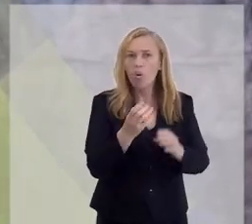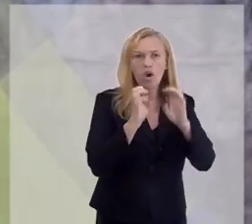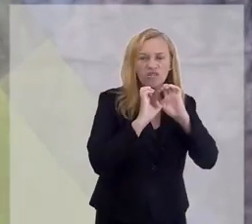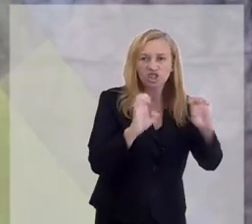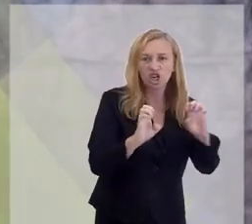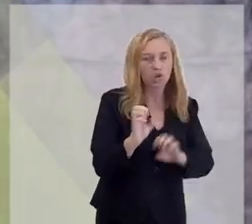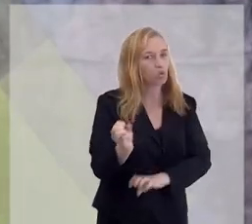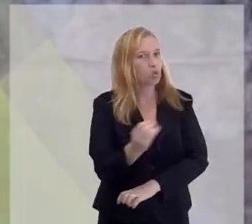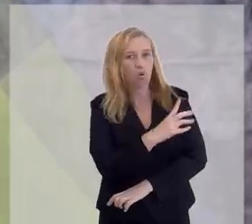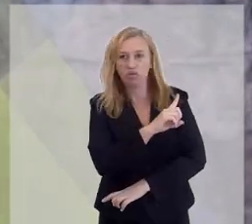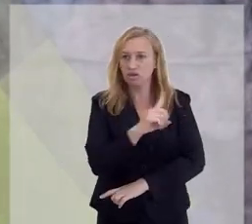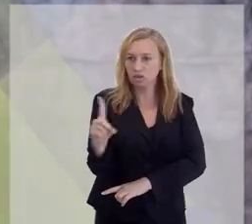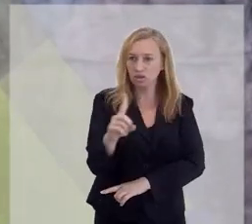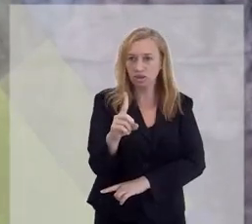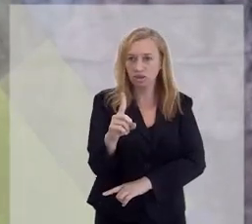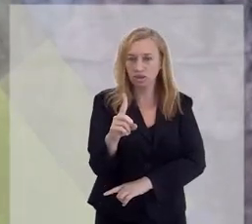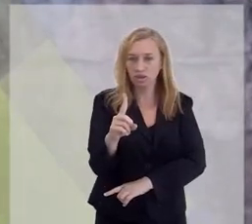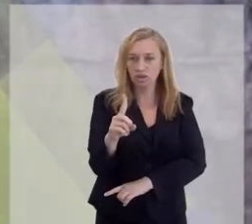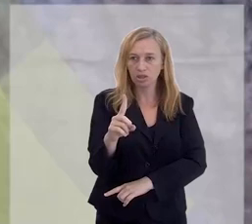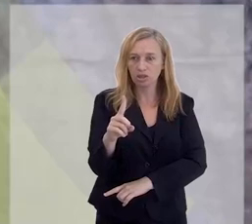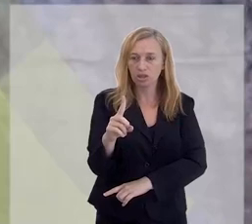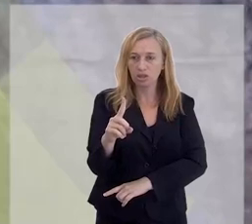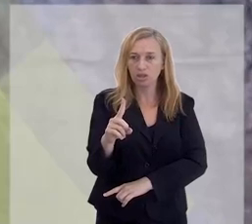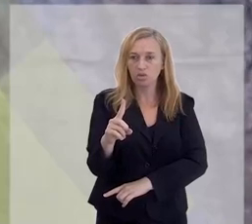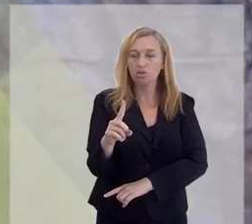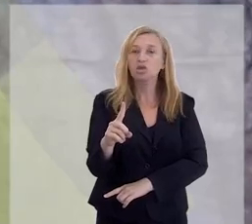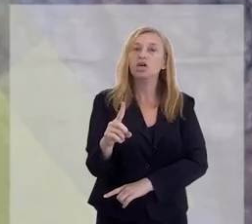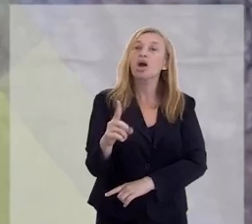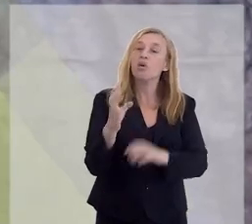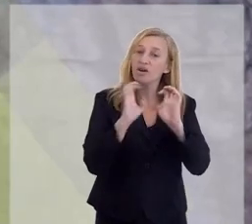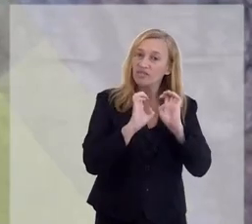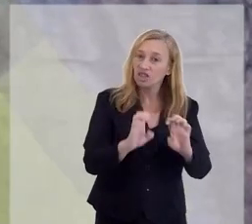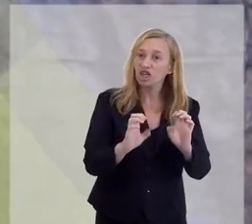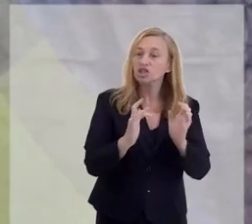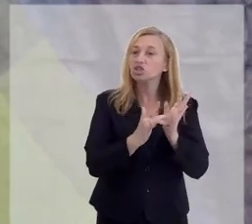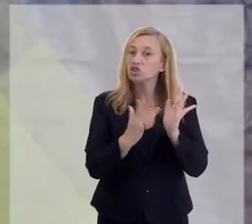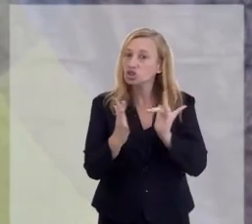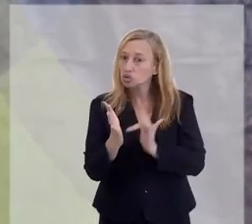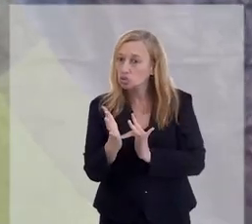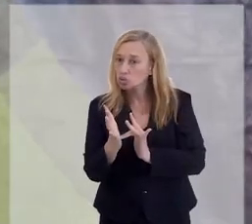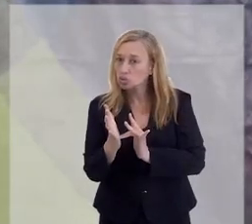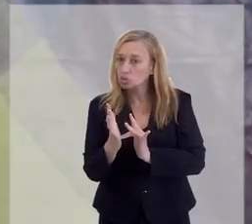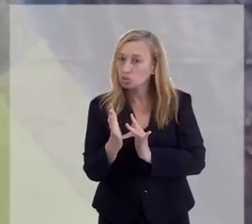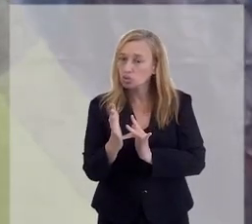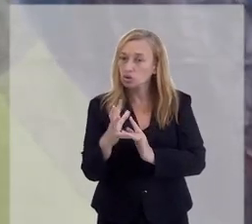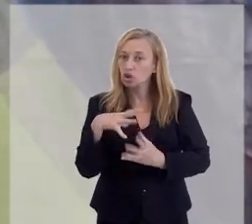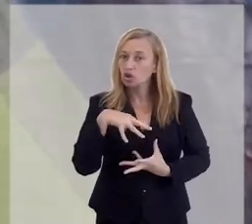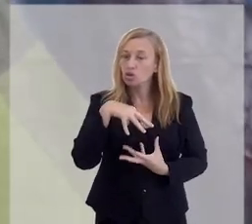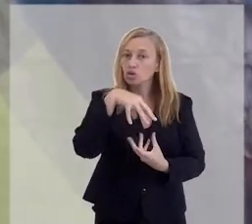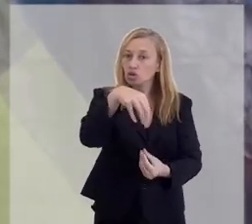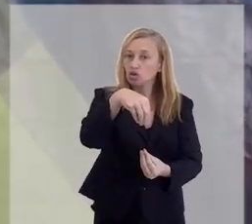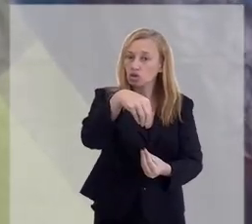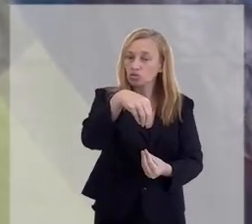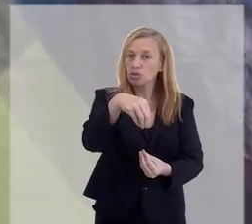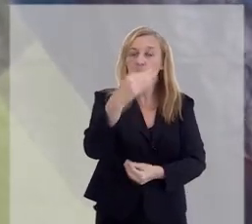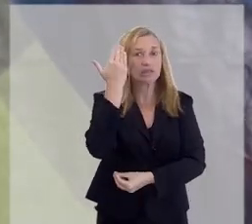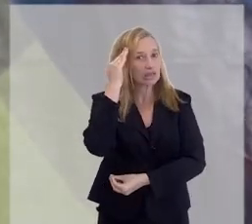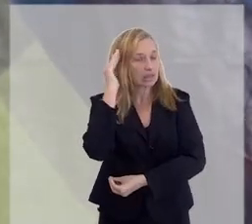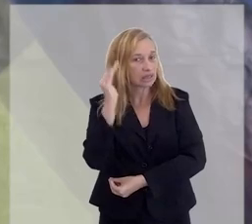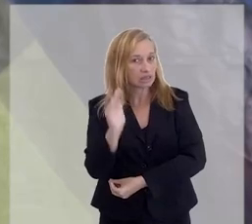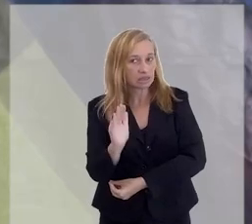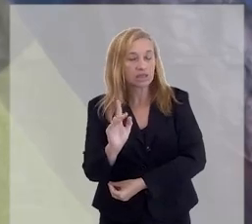evangelho novo. É o evangelho de Jesus à luz do que os Espíritos